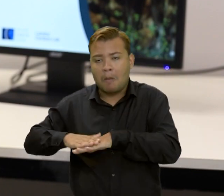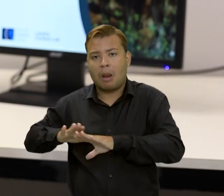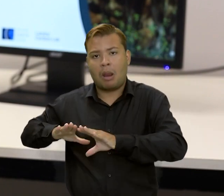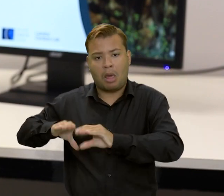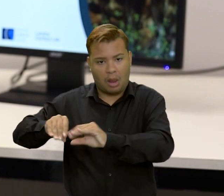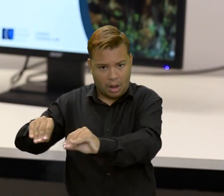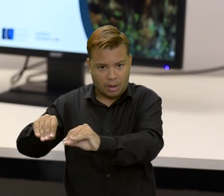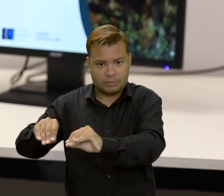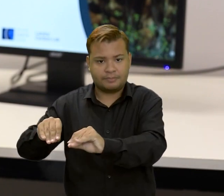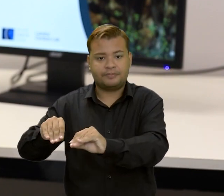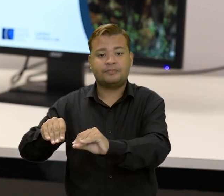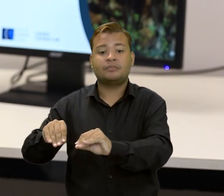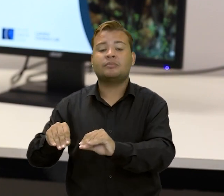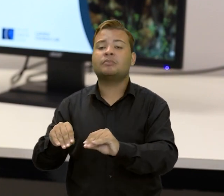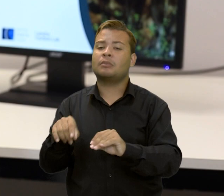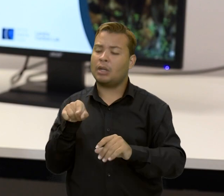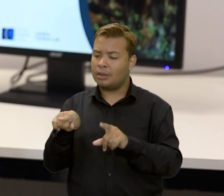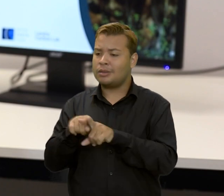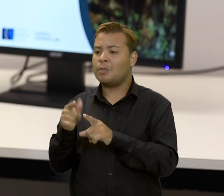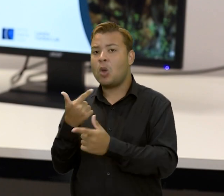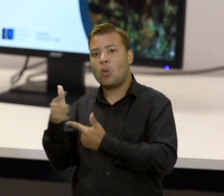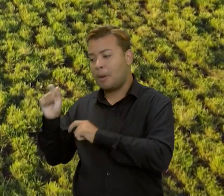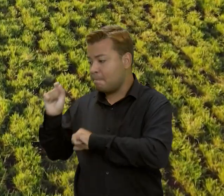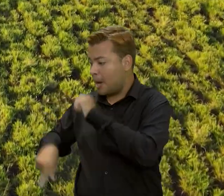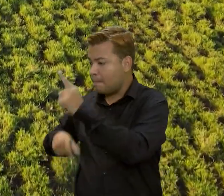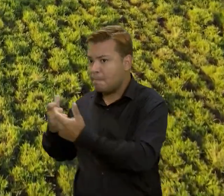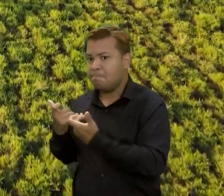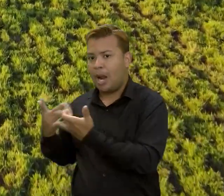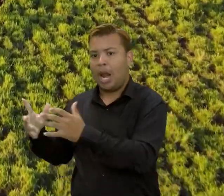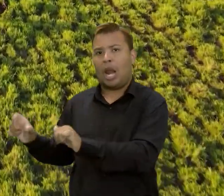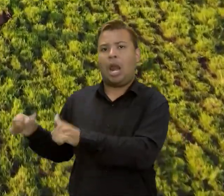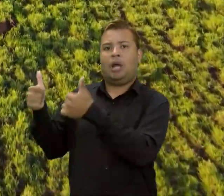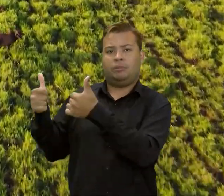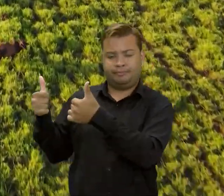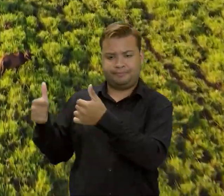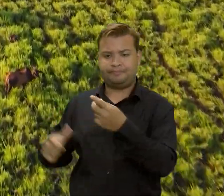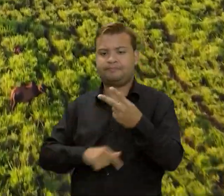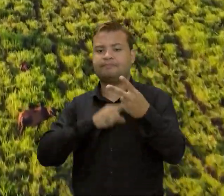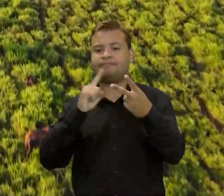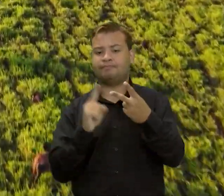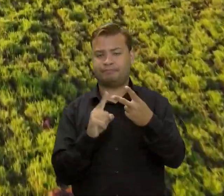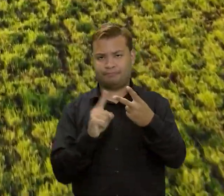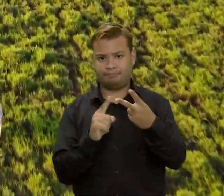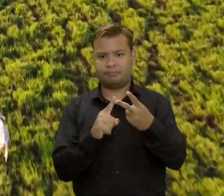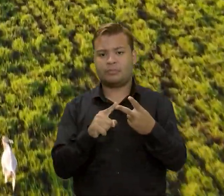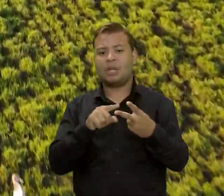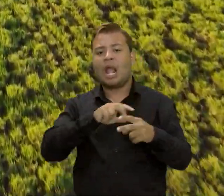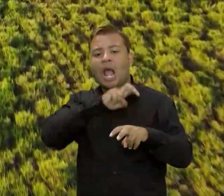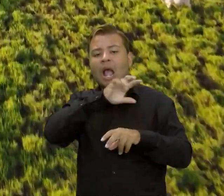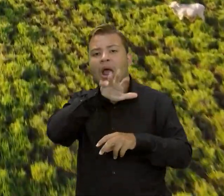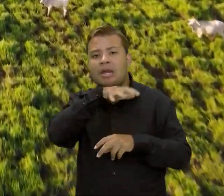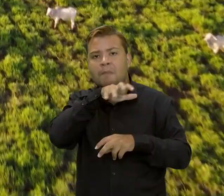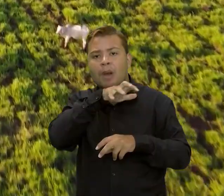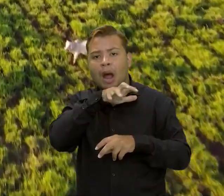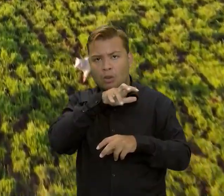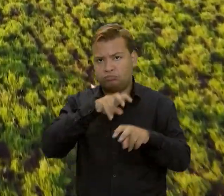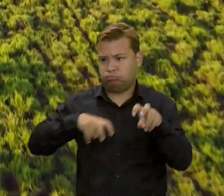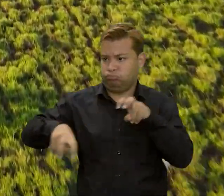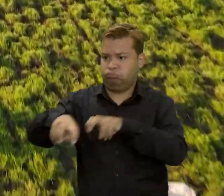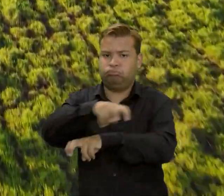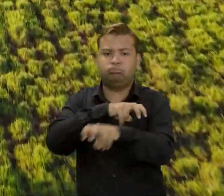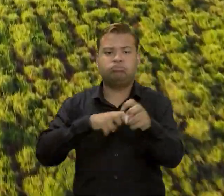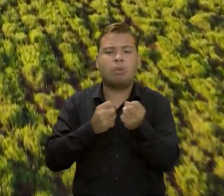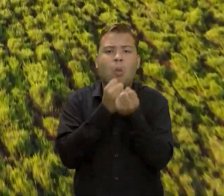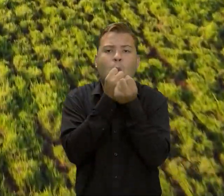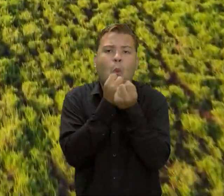das pastagens plantadas ou melhoradas. O segundo produto é um produto de densidade animal em escala global também, onde